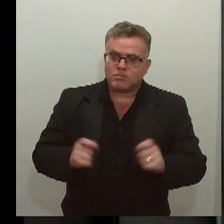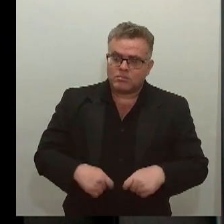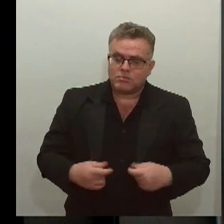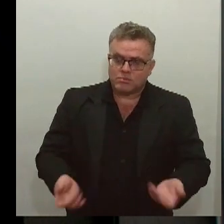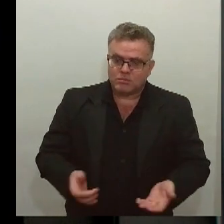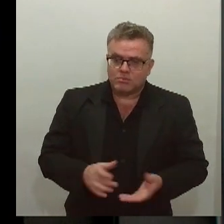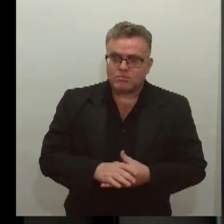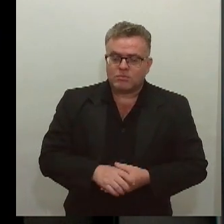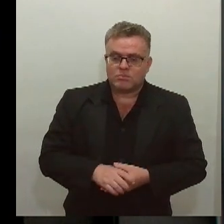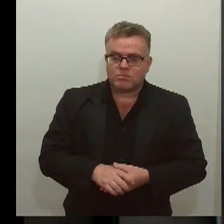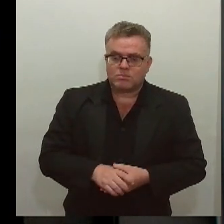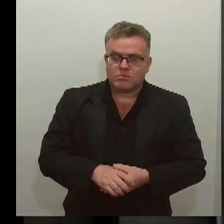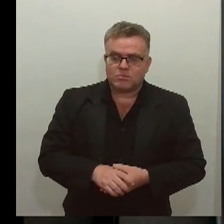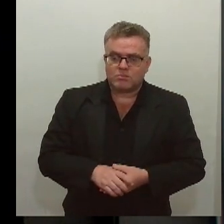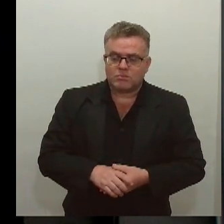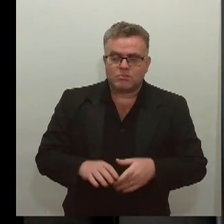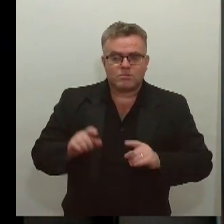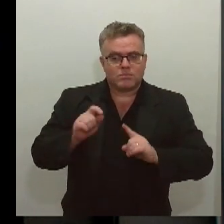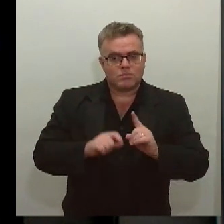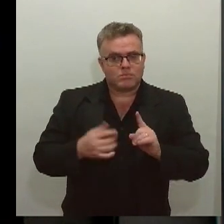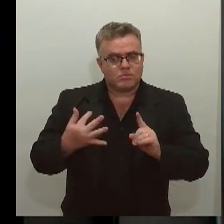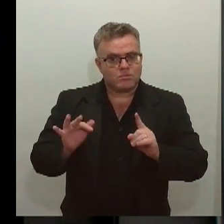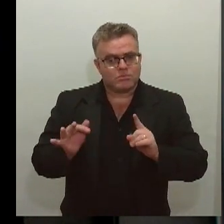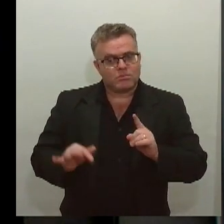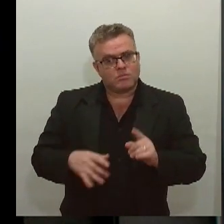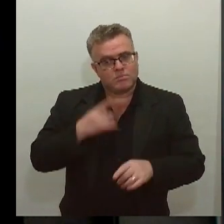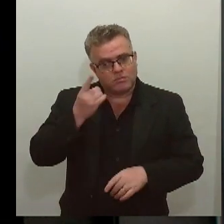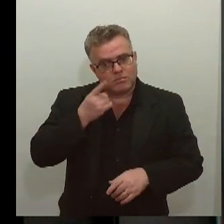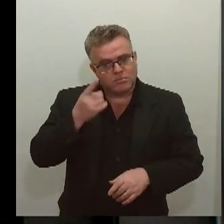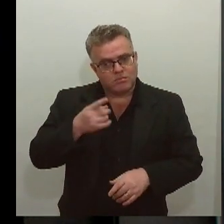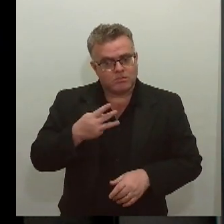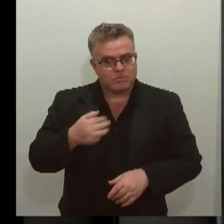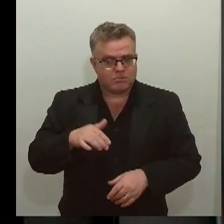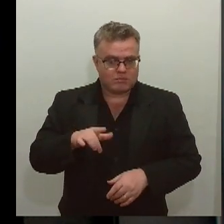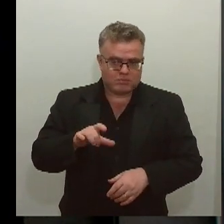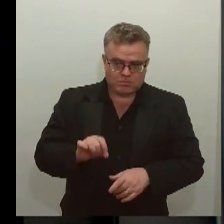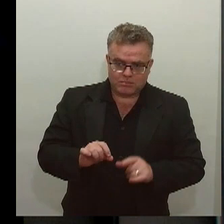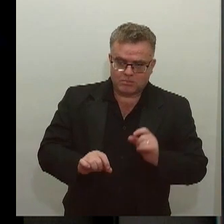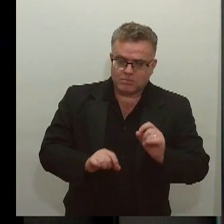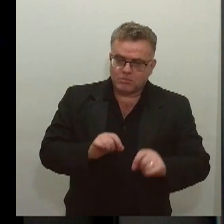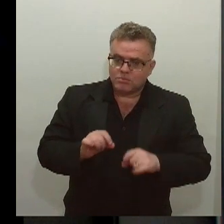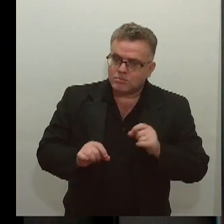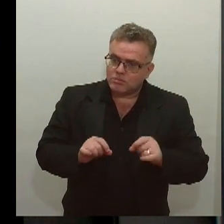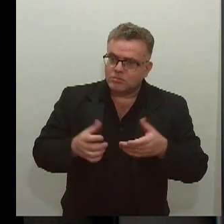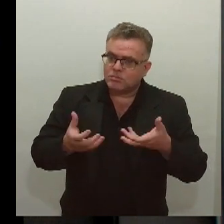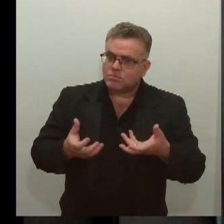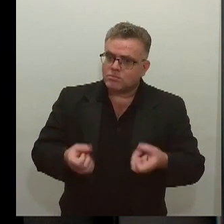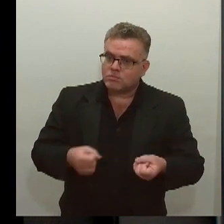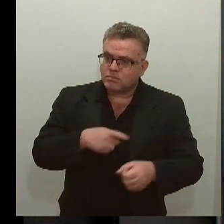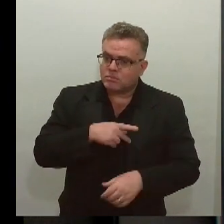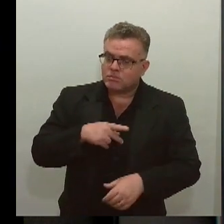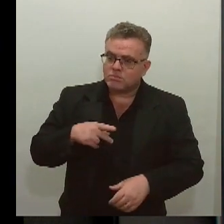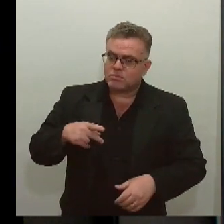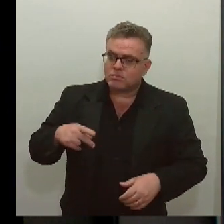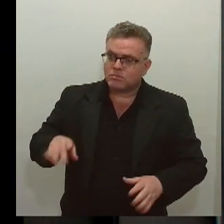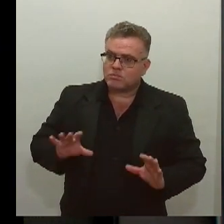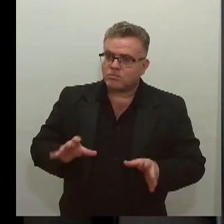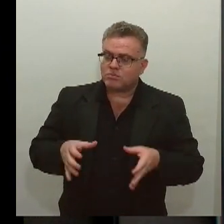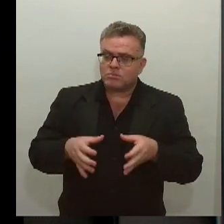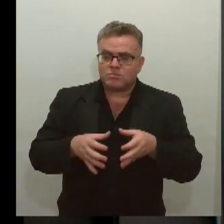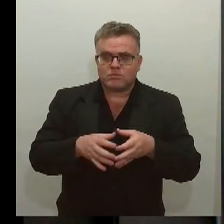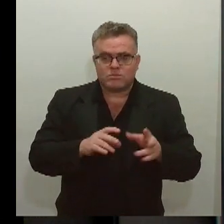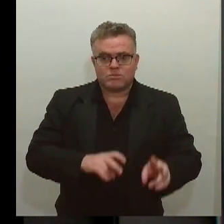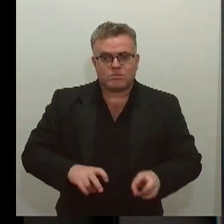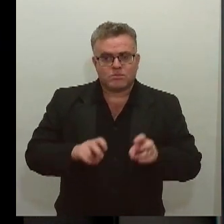No mês de fevereiro, o deputado Marcelo Sobral assumiu a presidência da Comissão de Agricultura da UNALI,